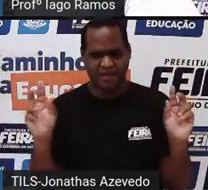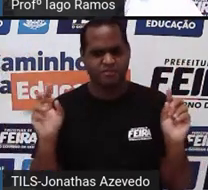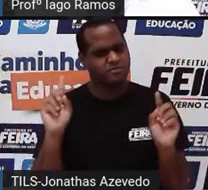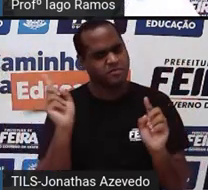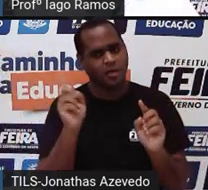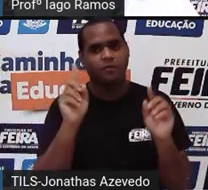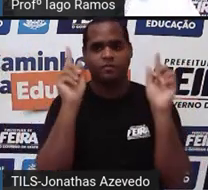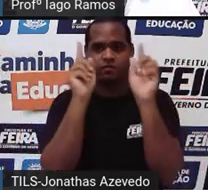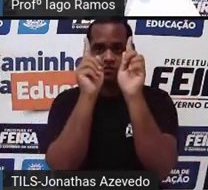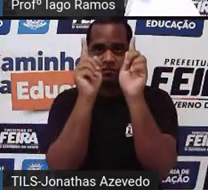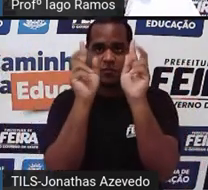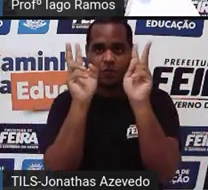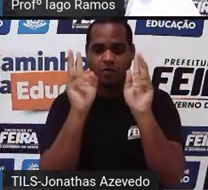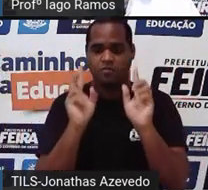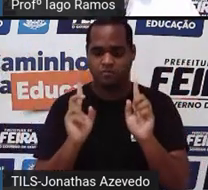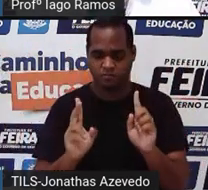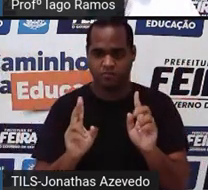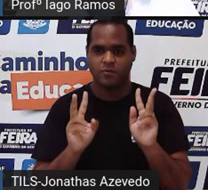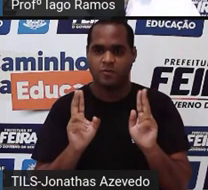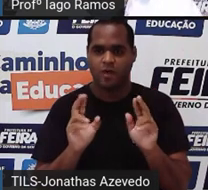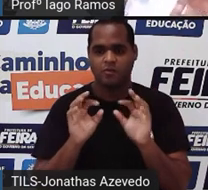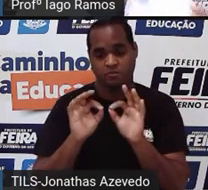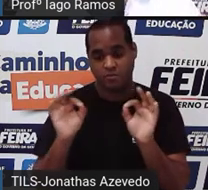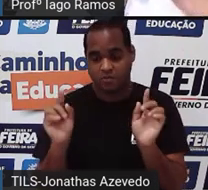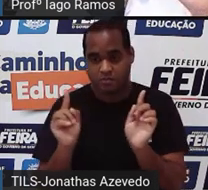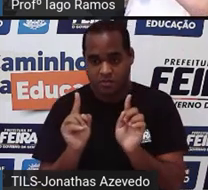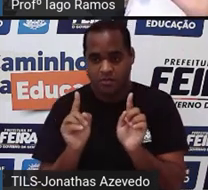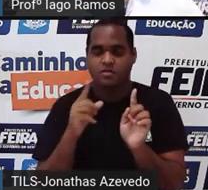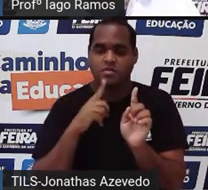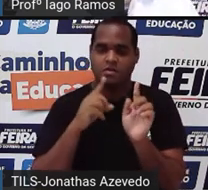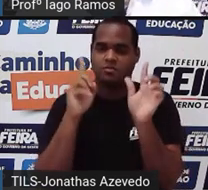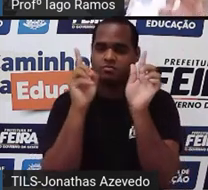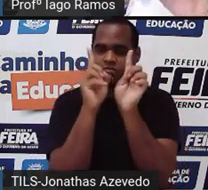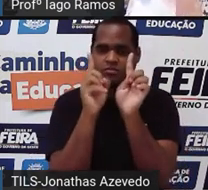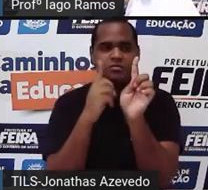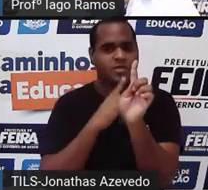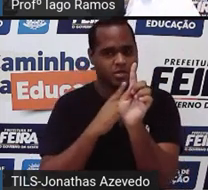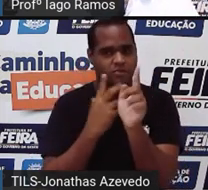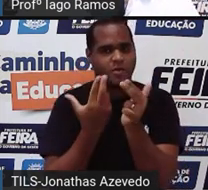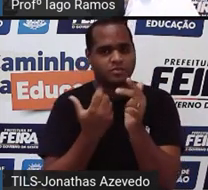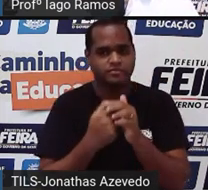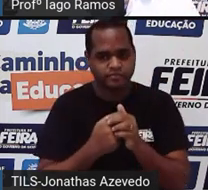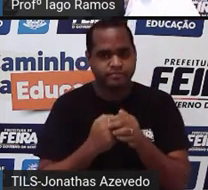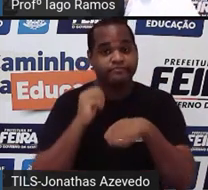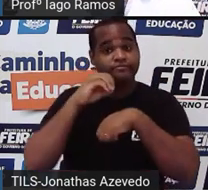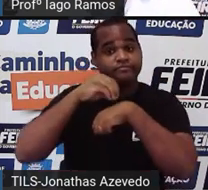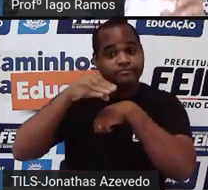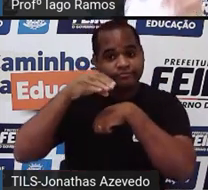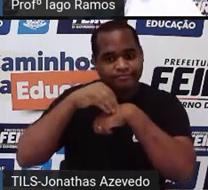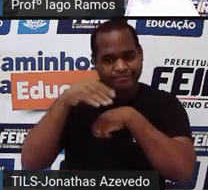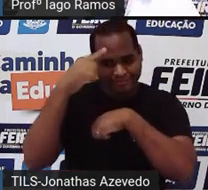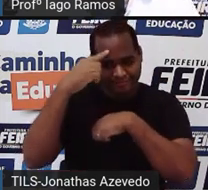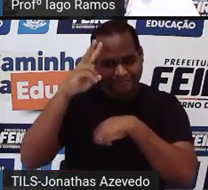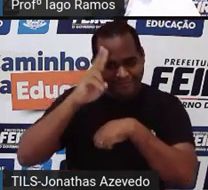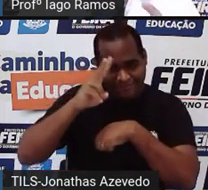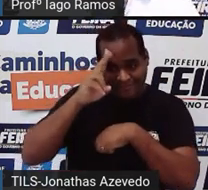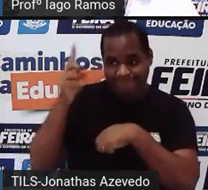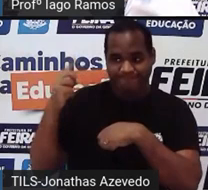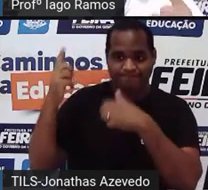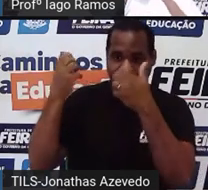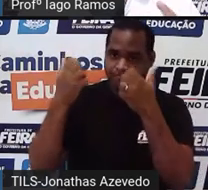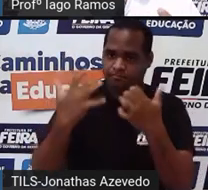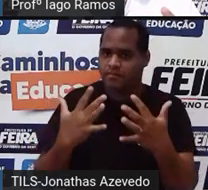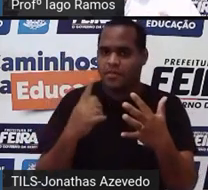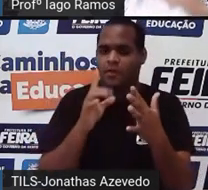outros lados também precisam diminuir da mesma forma. Então, eu tô te trazendo isso, né? Tô relembrando isso pra